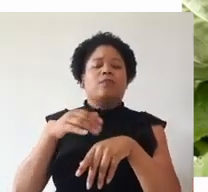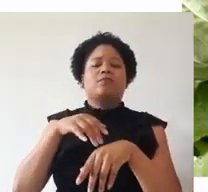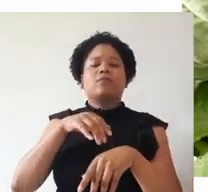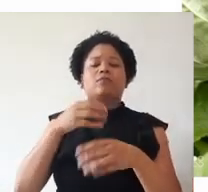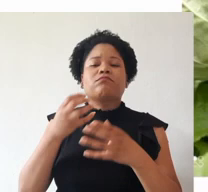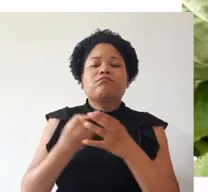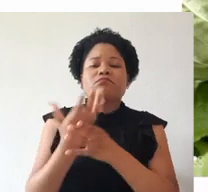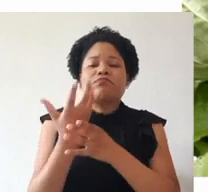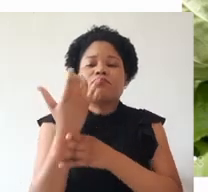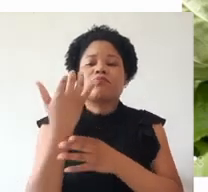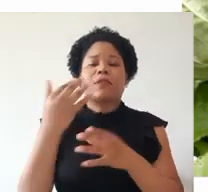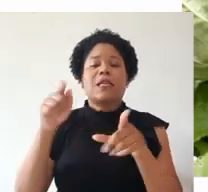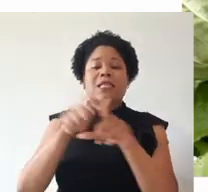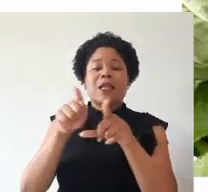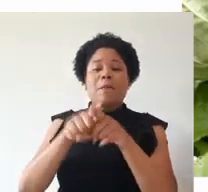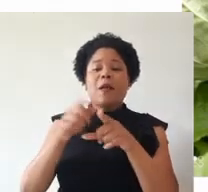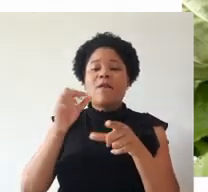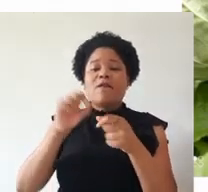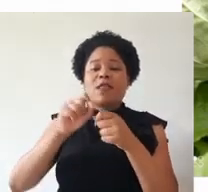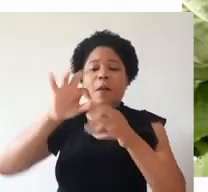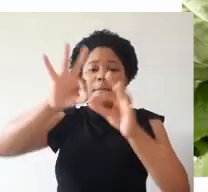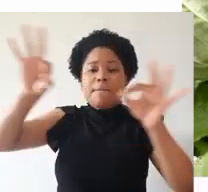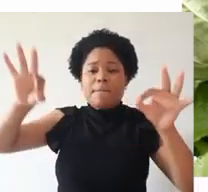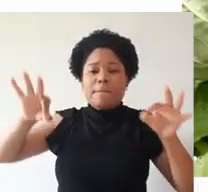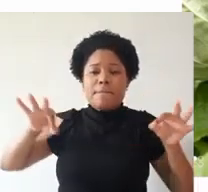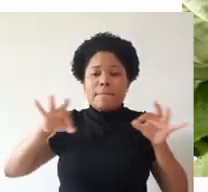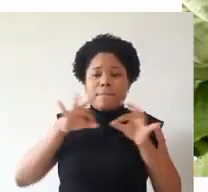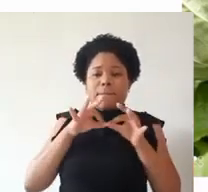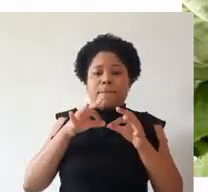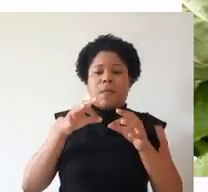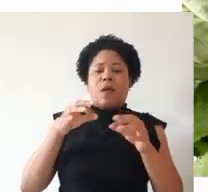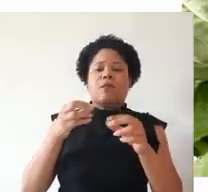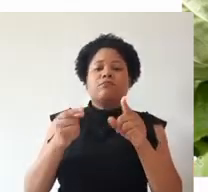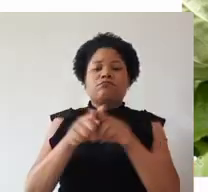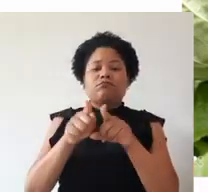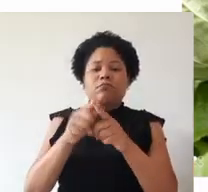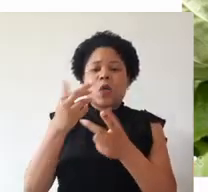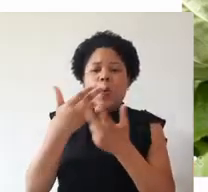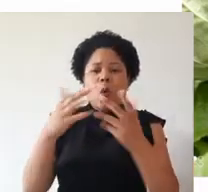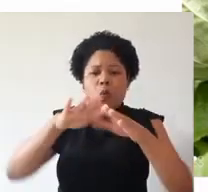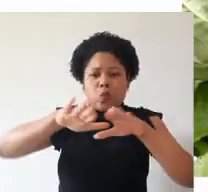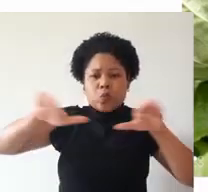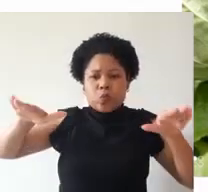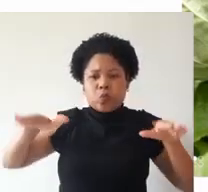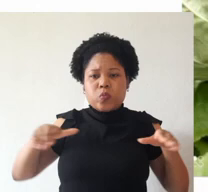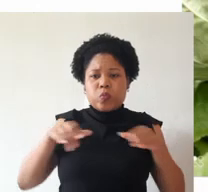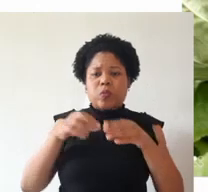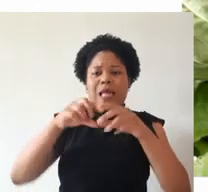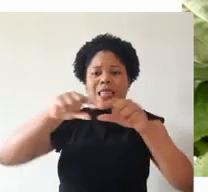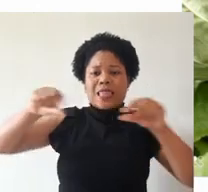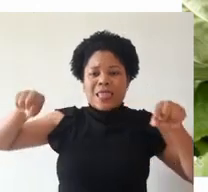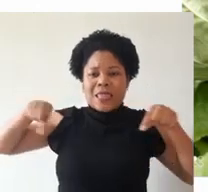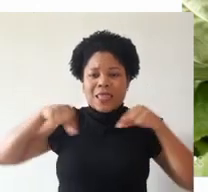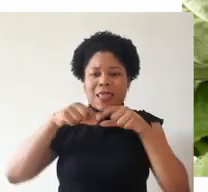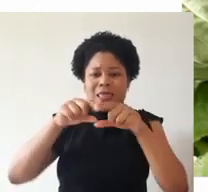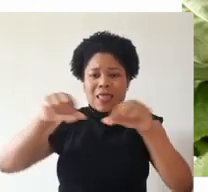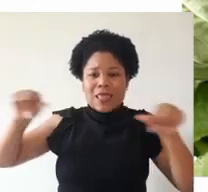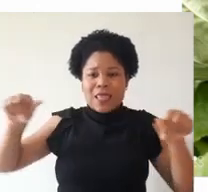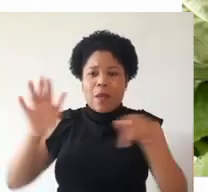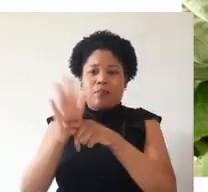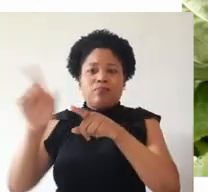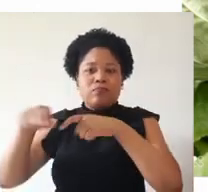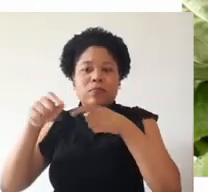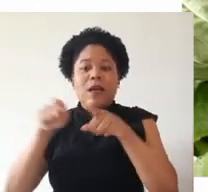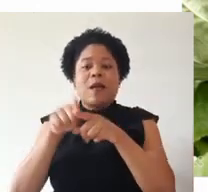espontâneas, realizar medição, demarcação e levantamentos topográficos rurais e planejar e